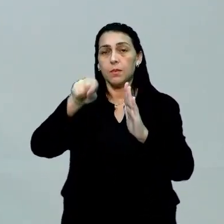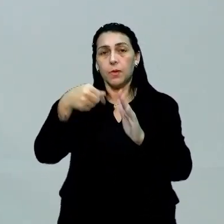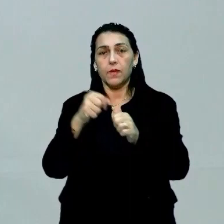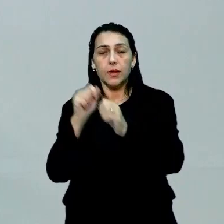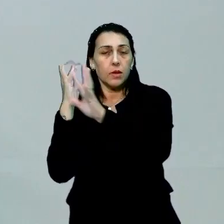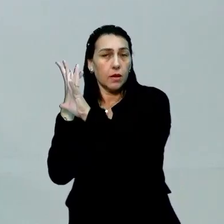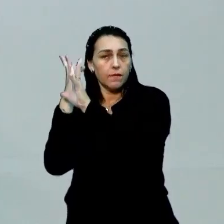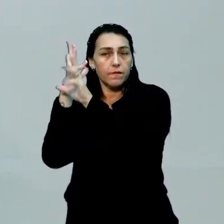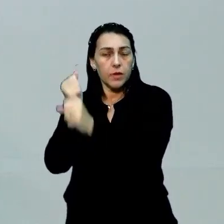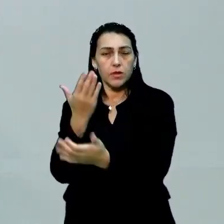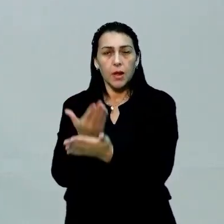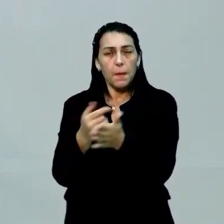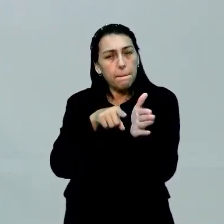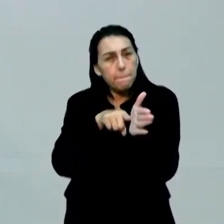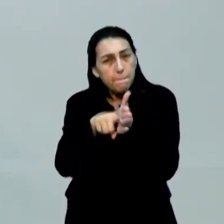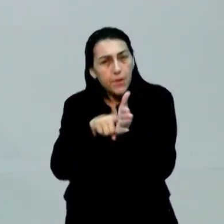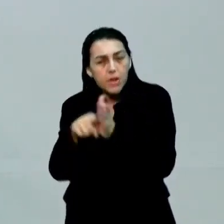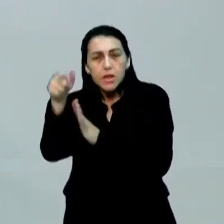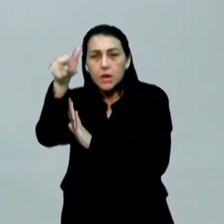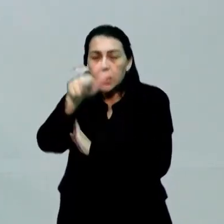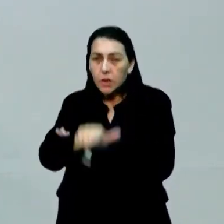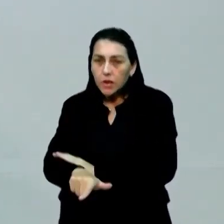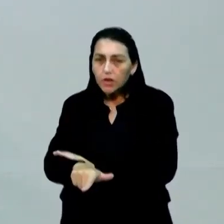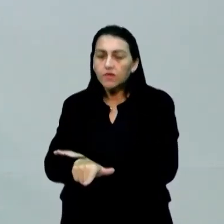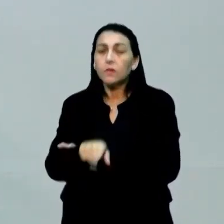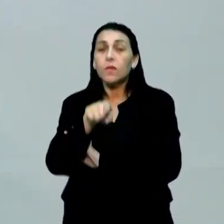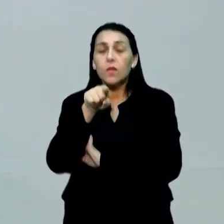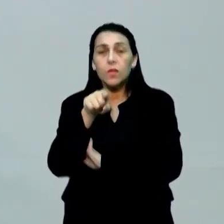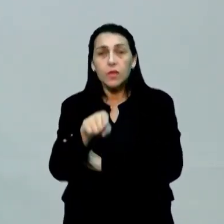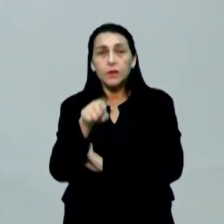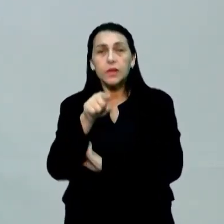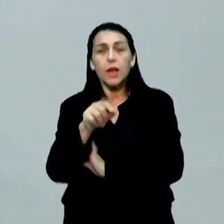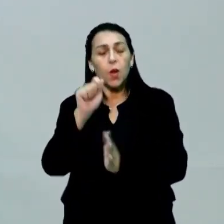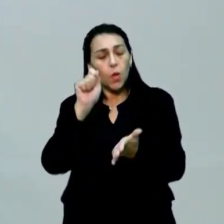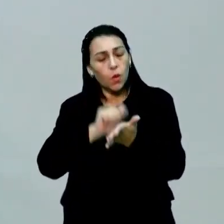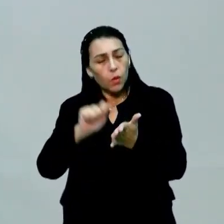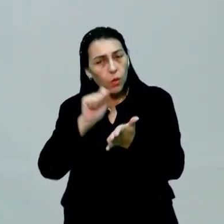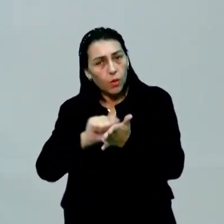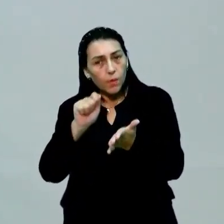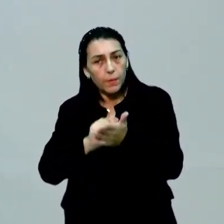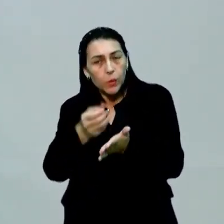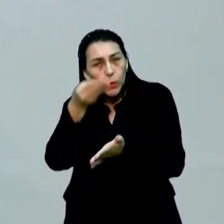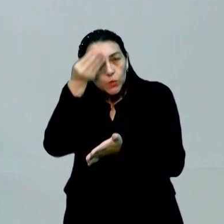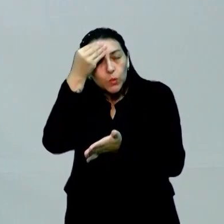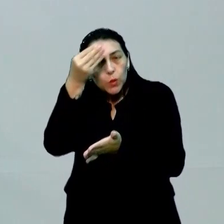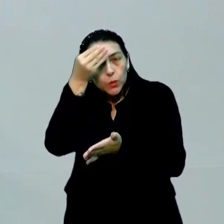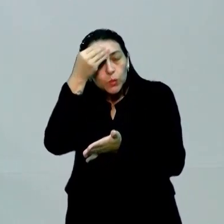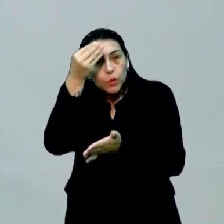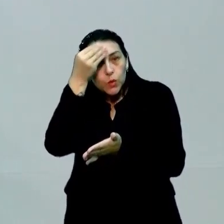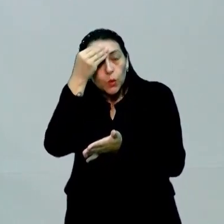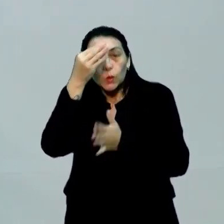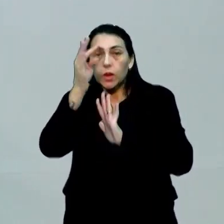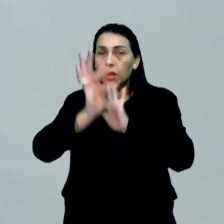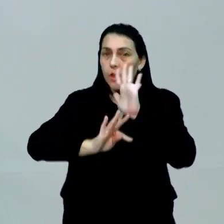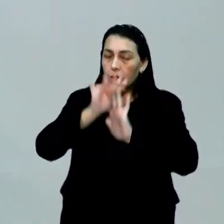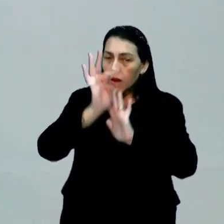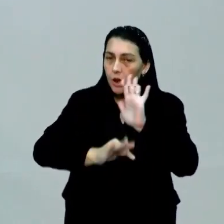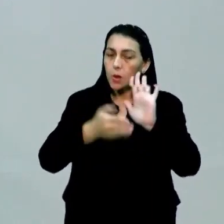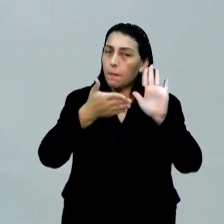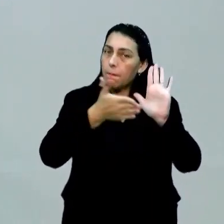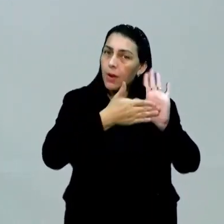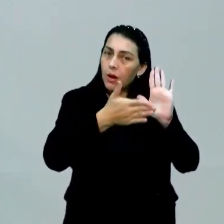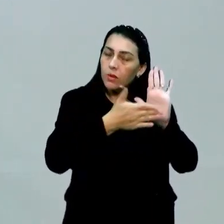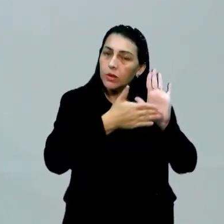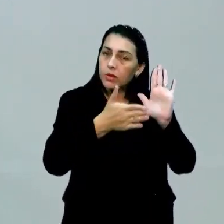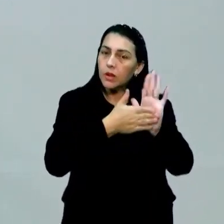revisão dessa aula, pesquise novamente, para que você copie e escreva o seu texto pautado